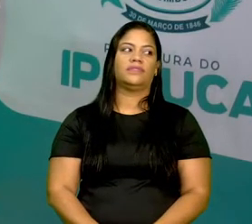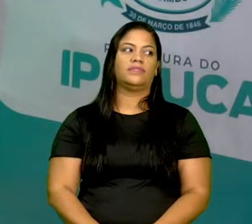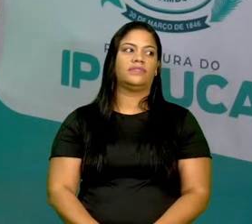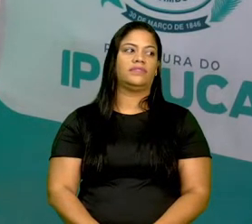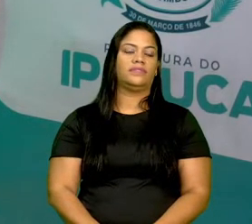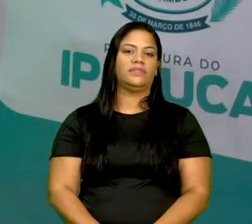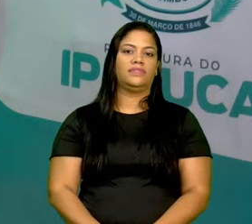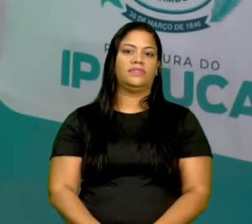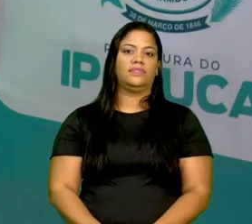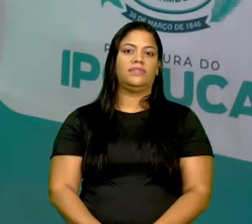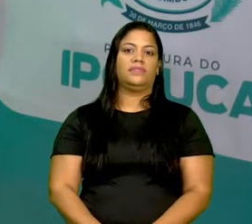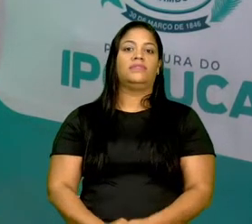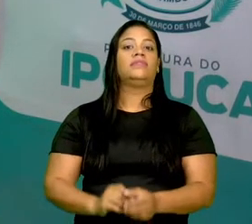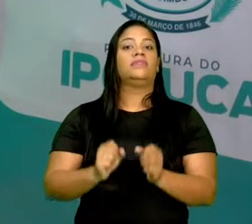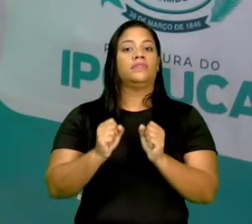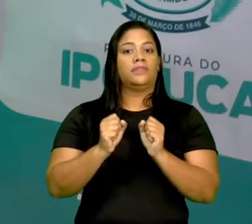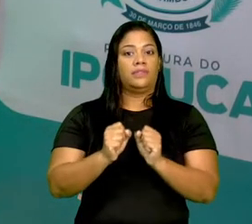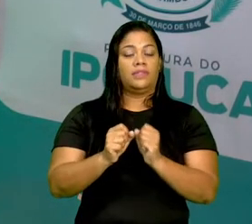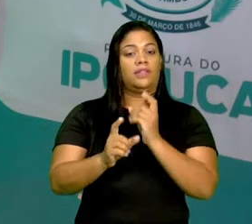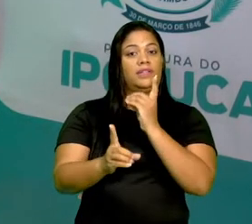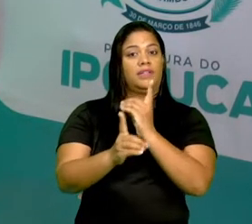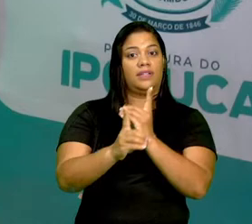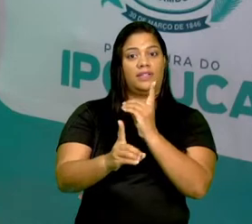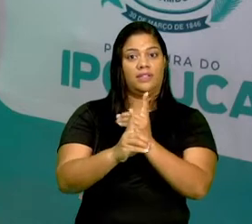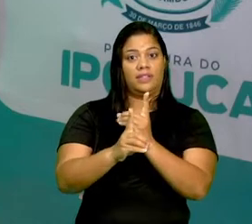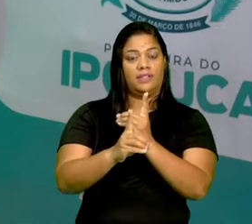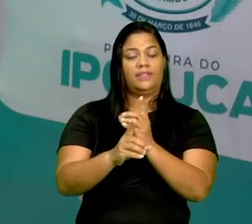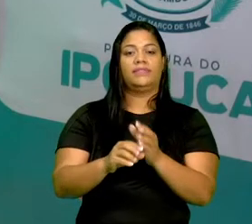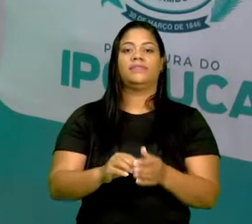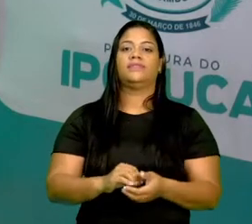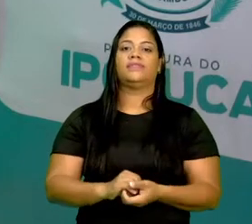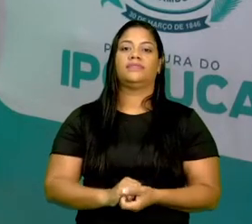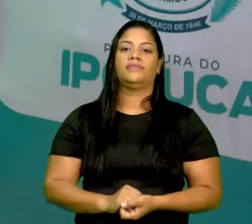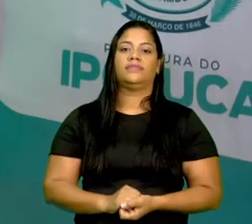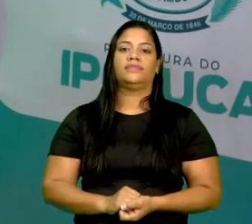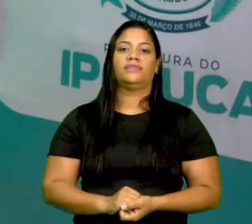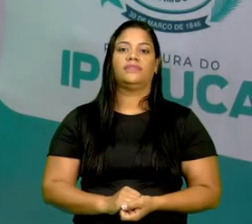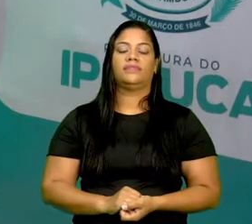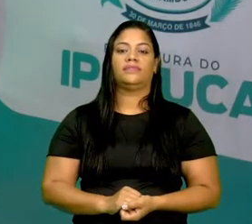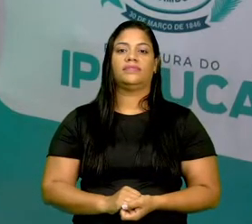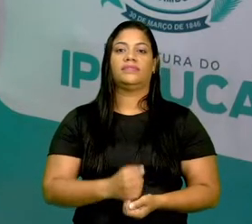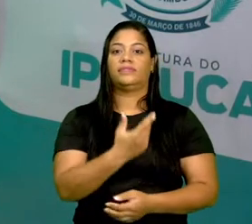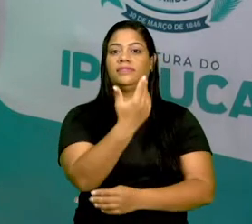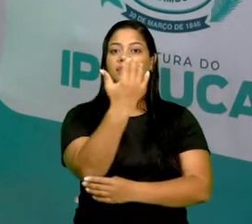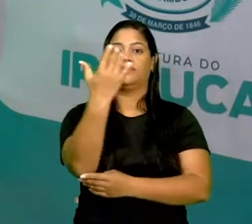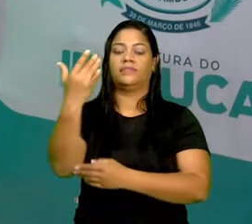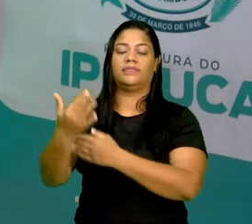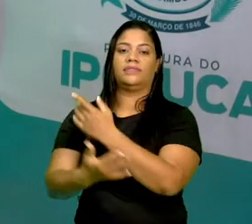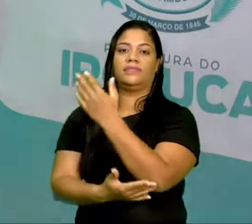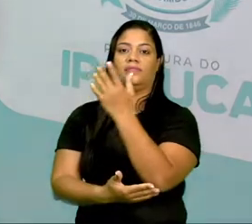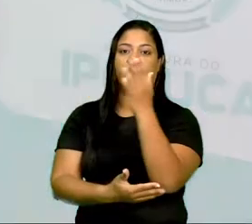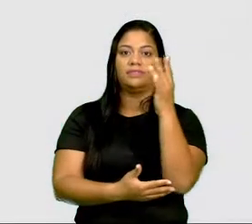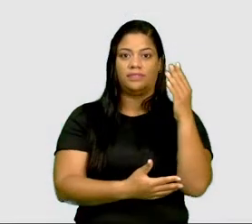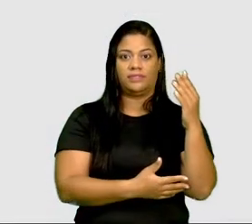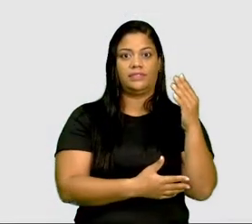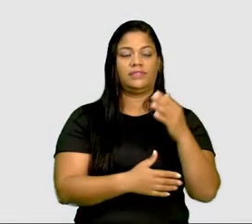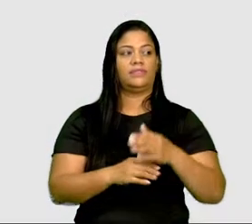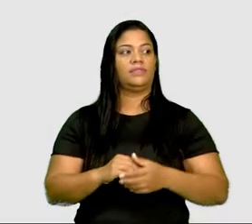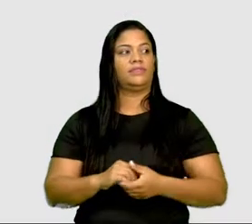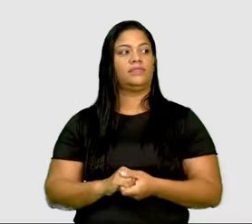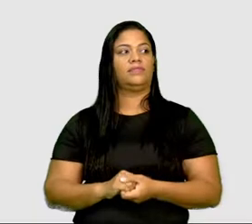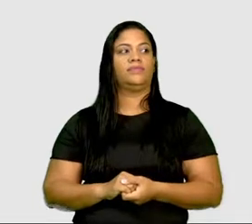No entanto, ele pode ser encontrado, como a gente já tinha falado, né? Na natureza, em estados sólidos.